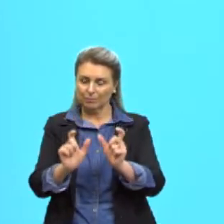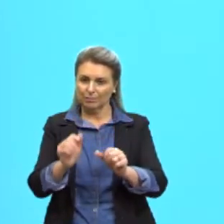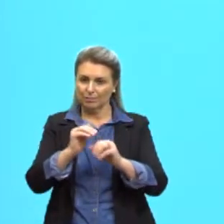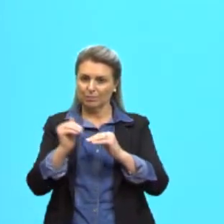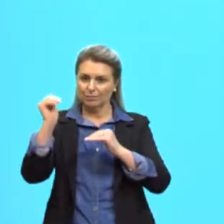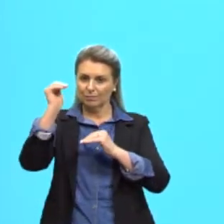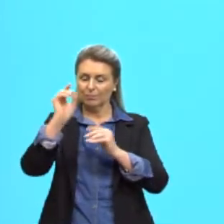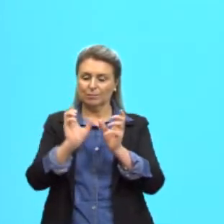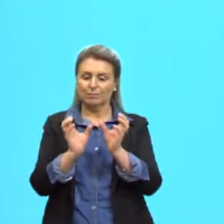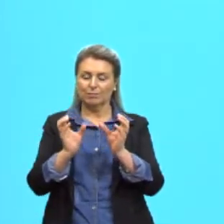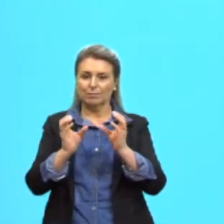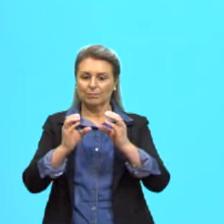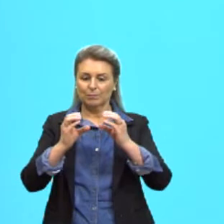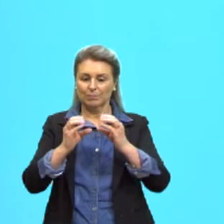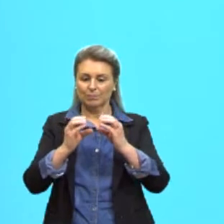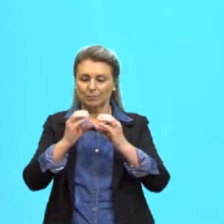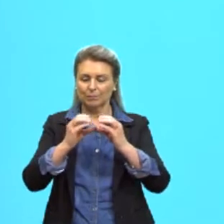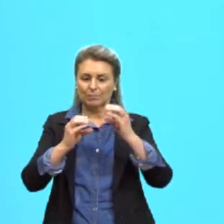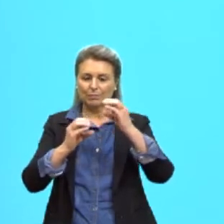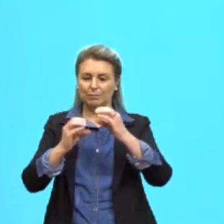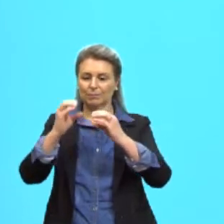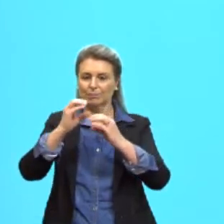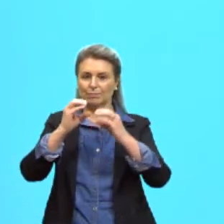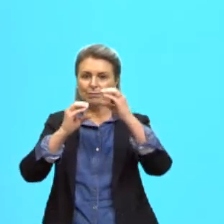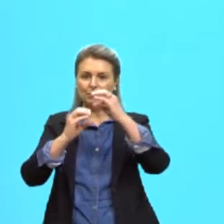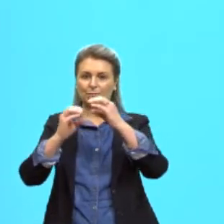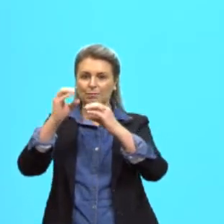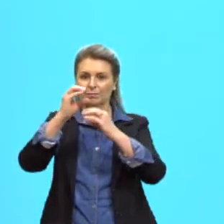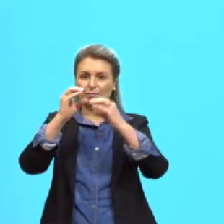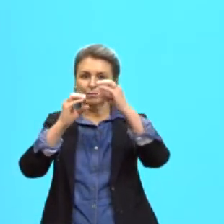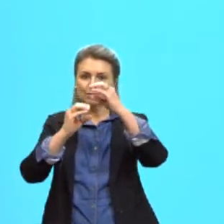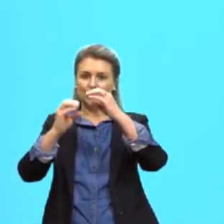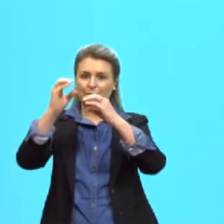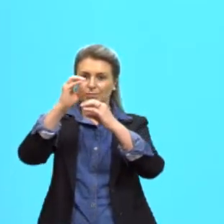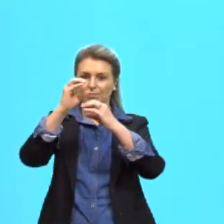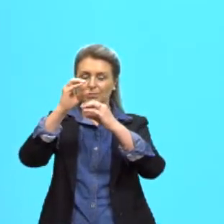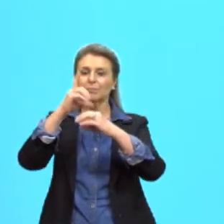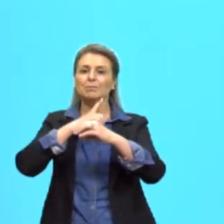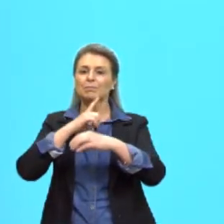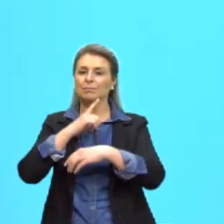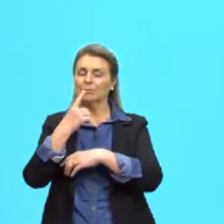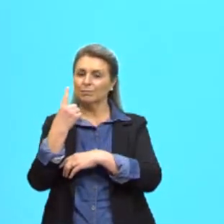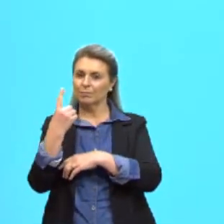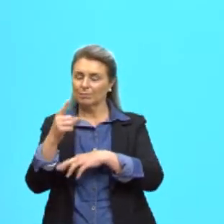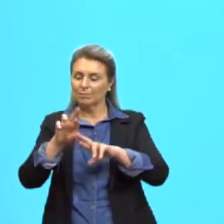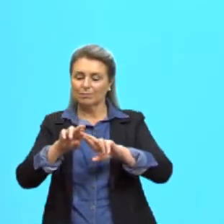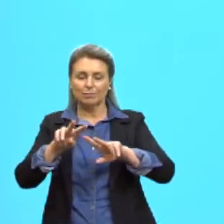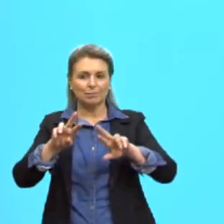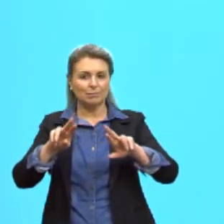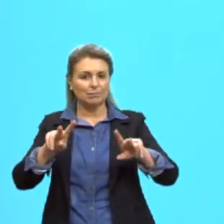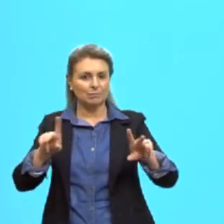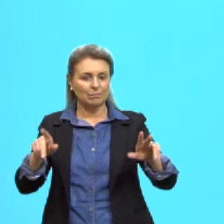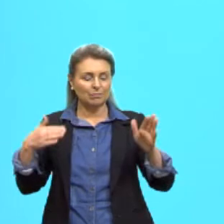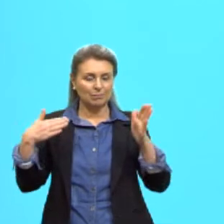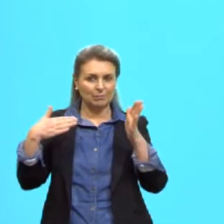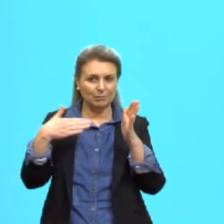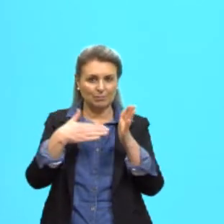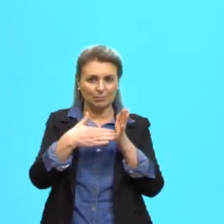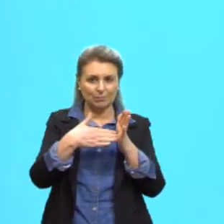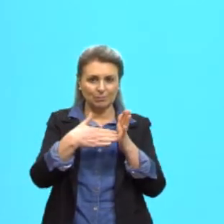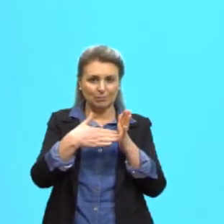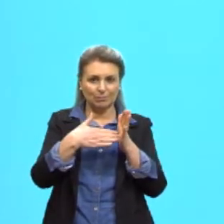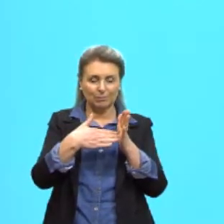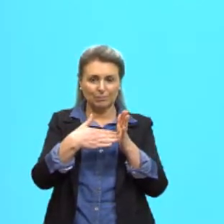multipotentes, que têm, então, uma diferenciação limitada,